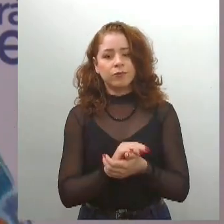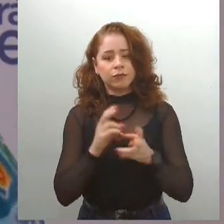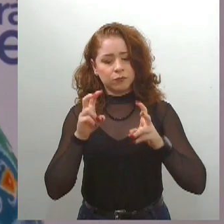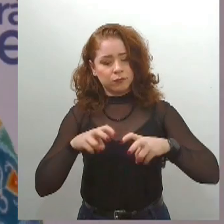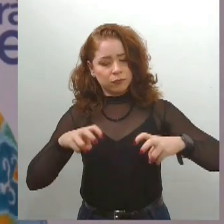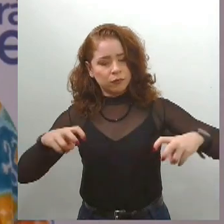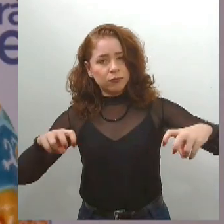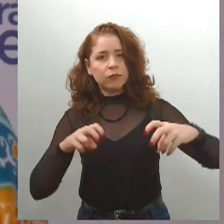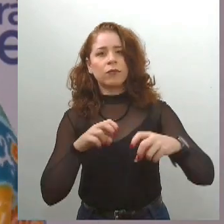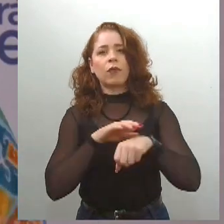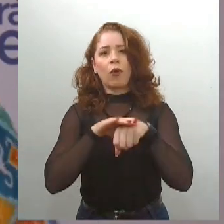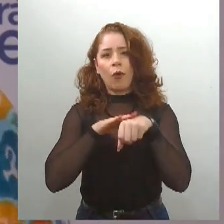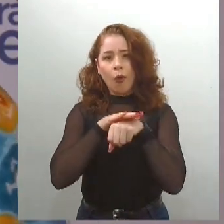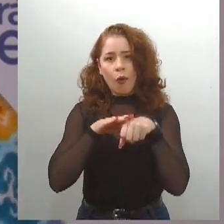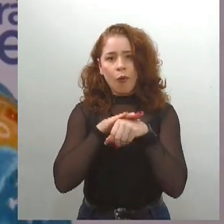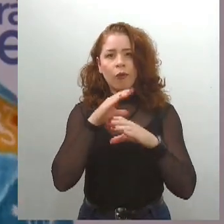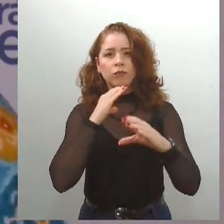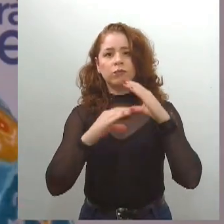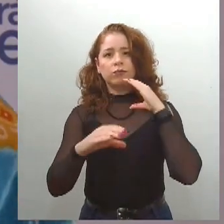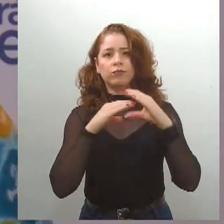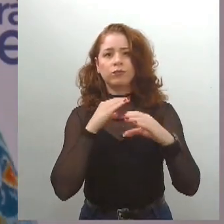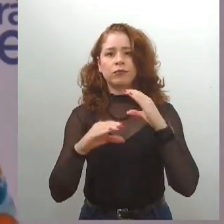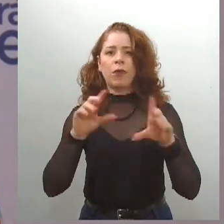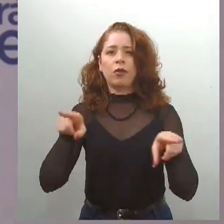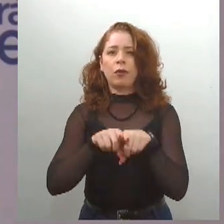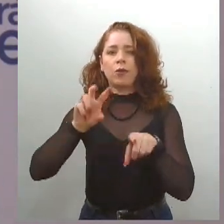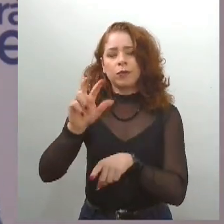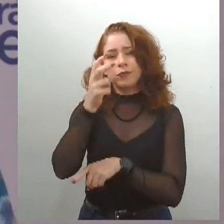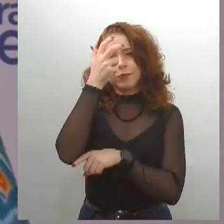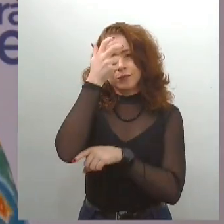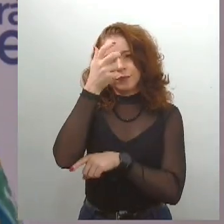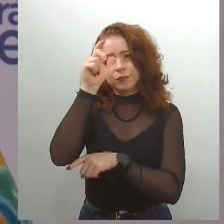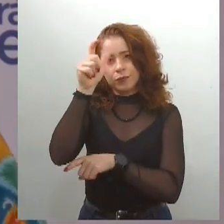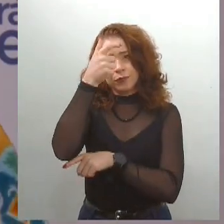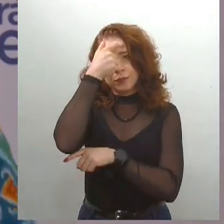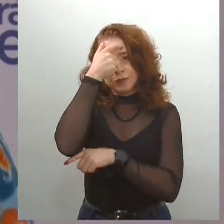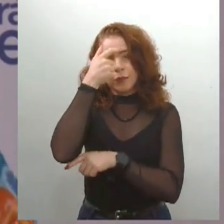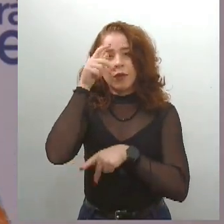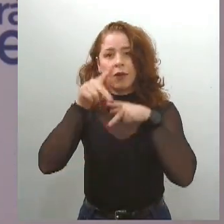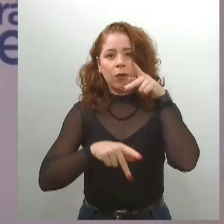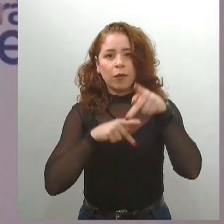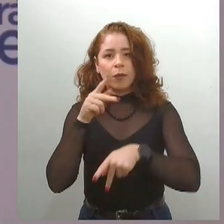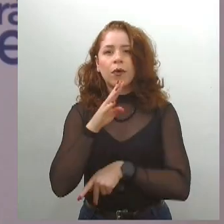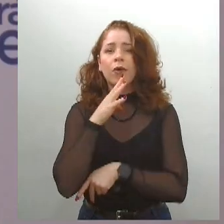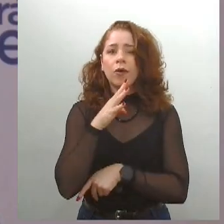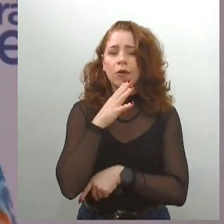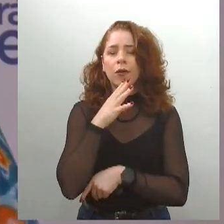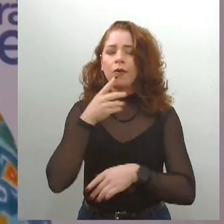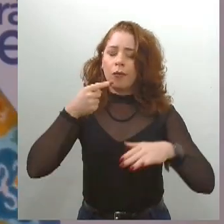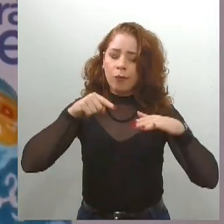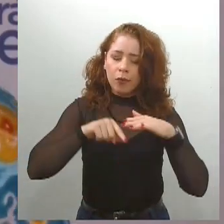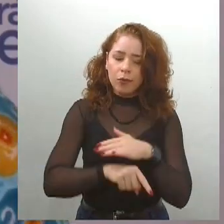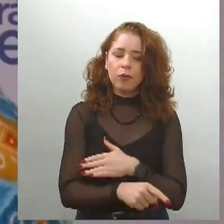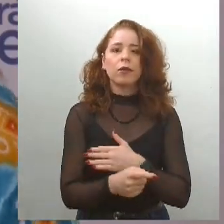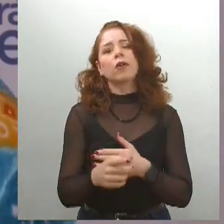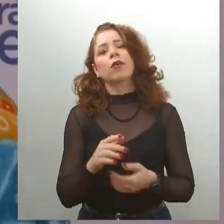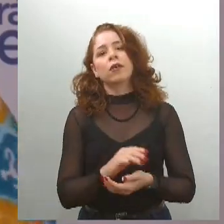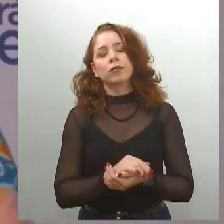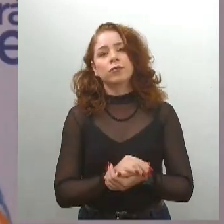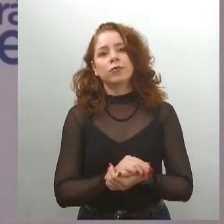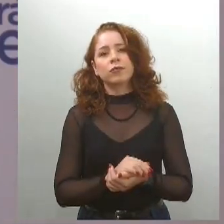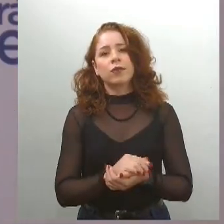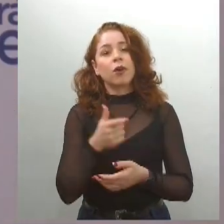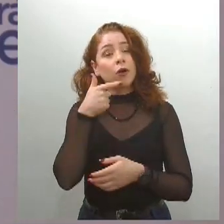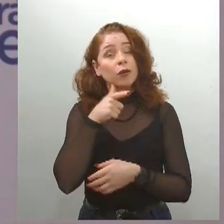conscientização, para que a população possa cada vez mais ter acesso ao conhecimento e com o conhecimento desconstruir